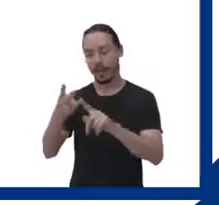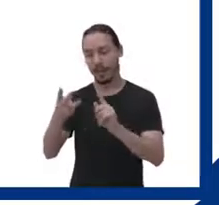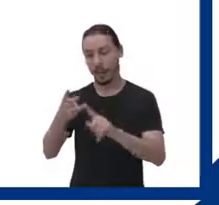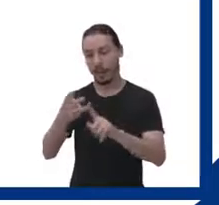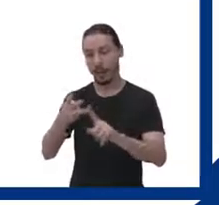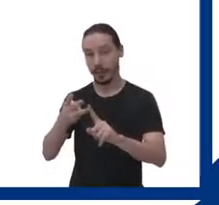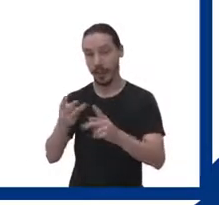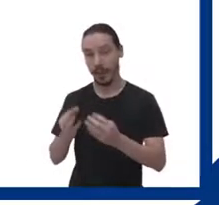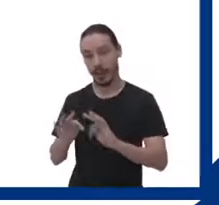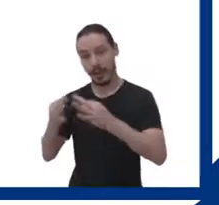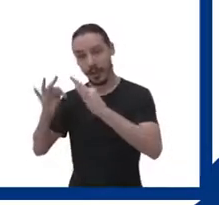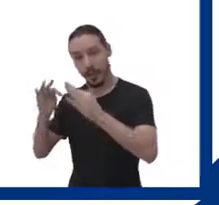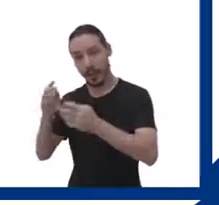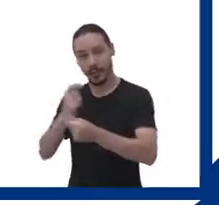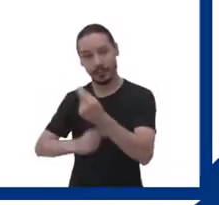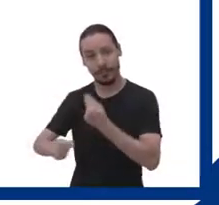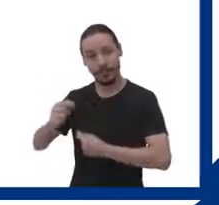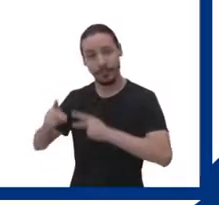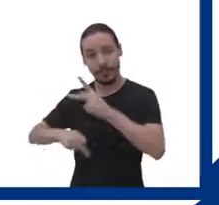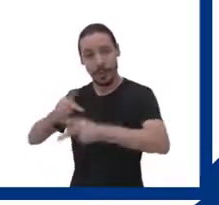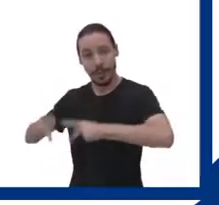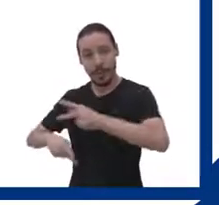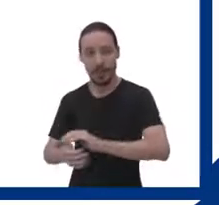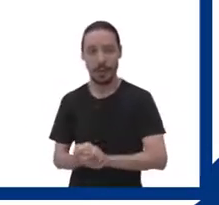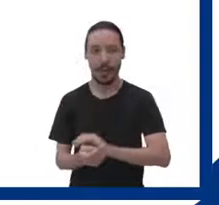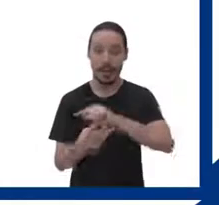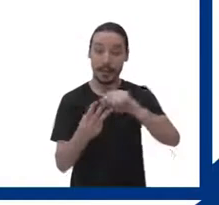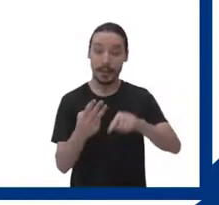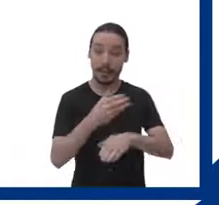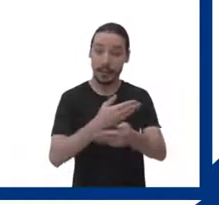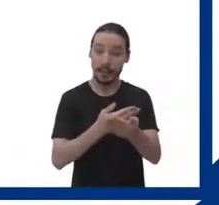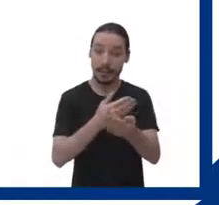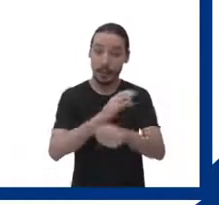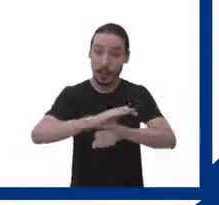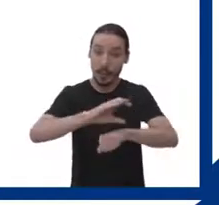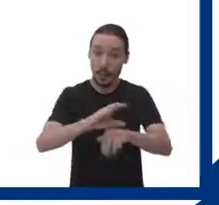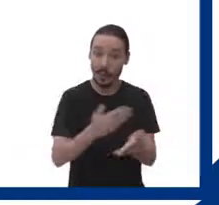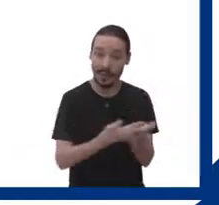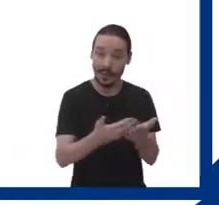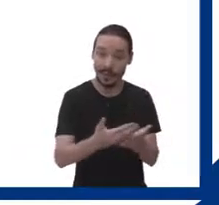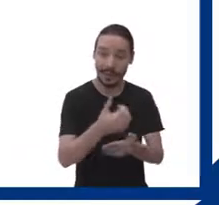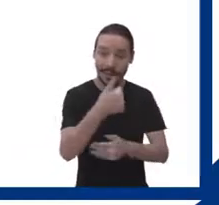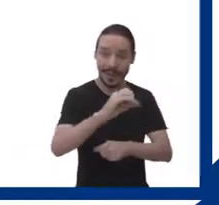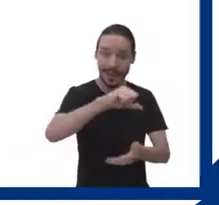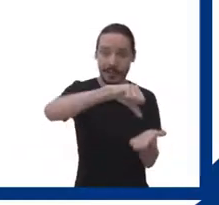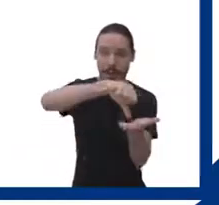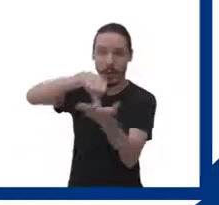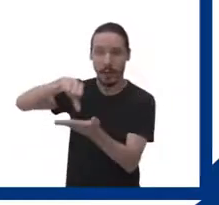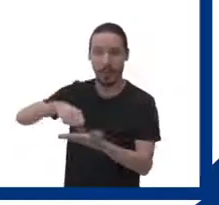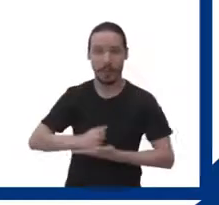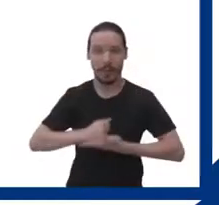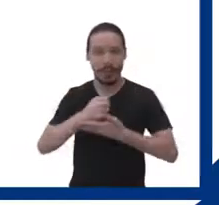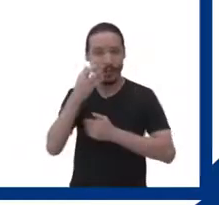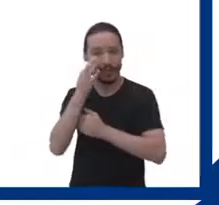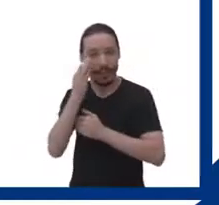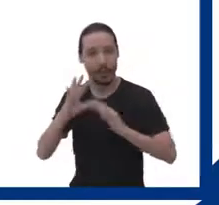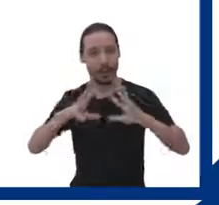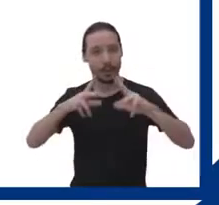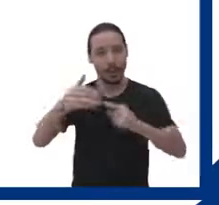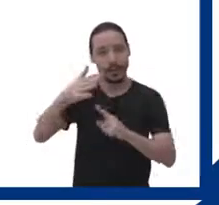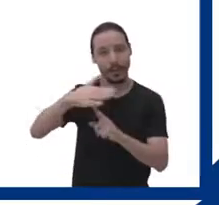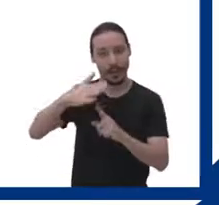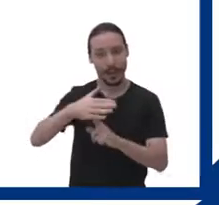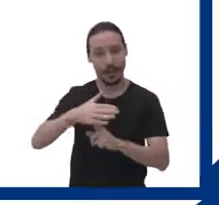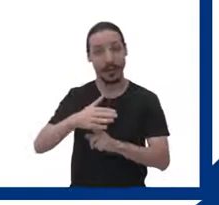Tecnólogo em Gestão Pública. Esses cursos tiveram início em dez polos de apoio presenciais, todos